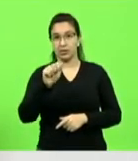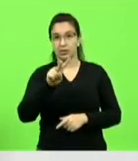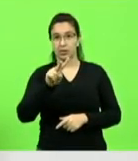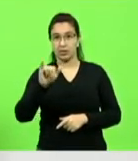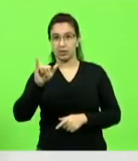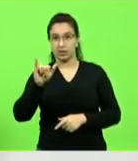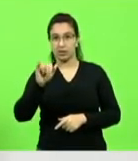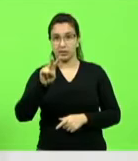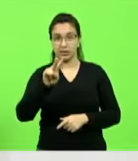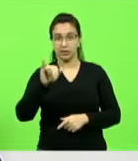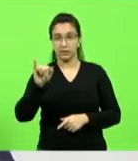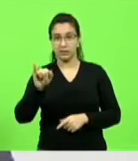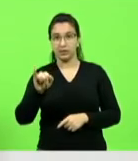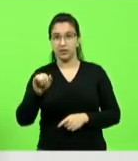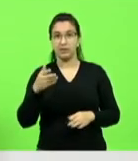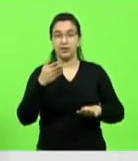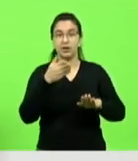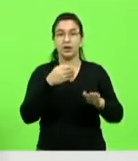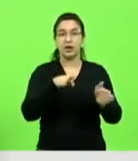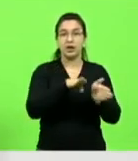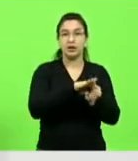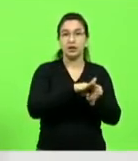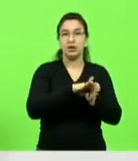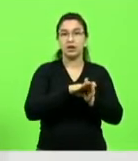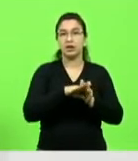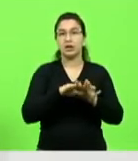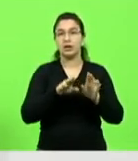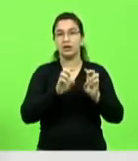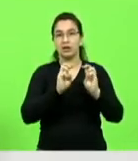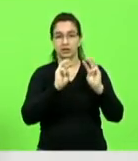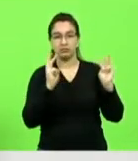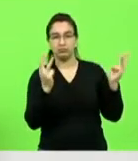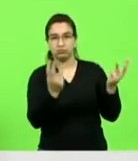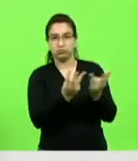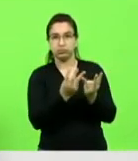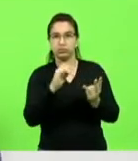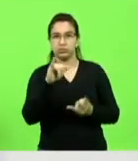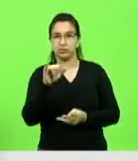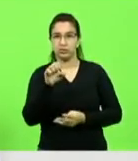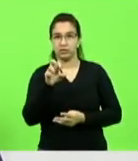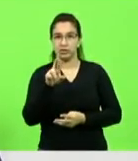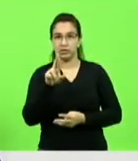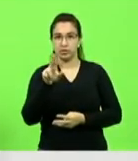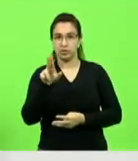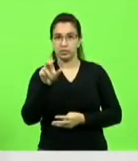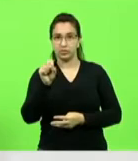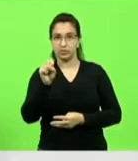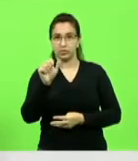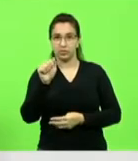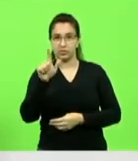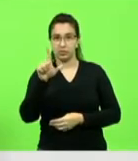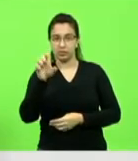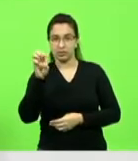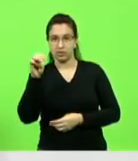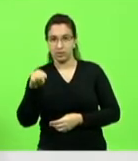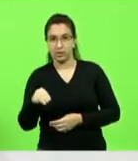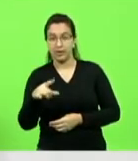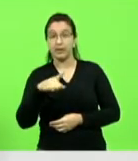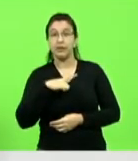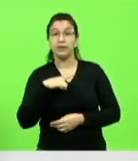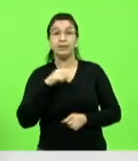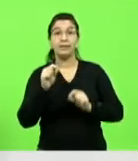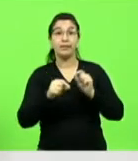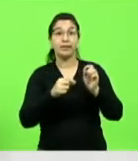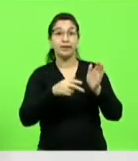uma linha de metrô estou falando de trem mas pode ser metrô que não é o caso de Santa Catarina porque é